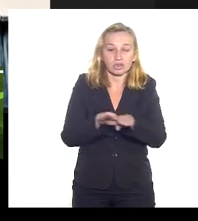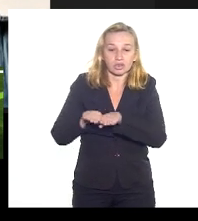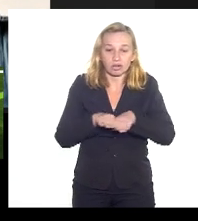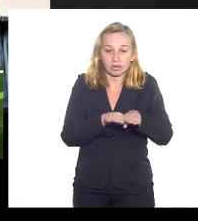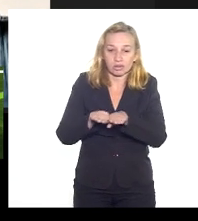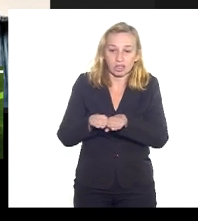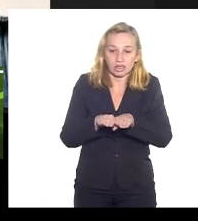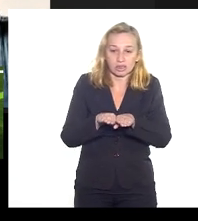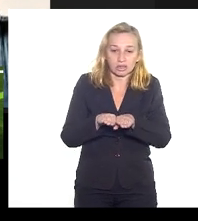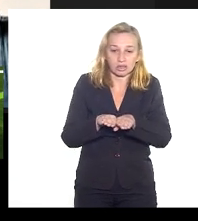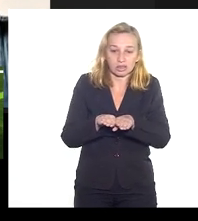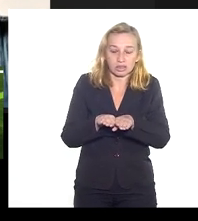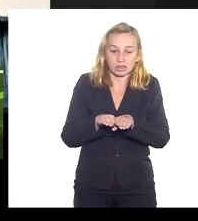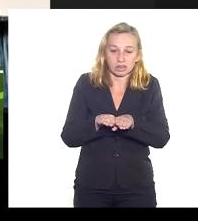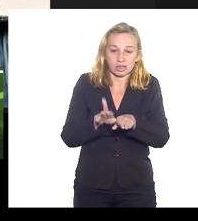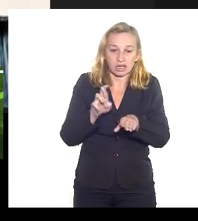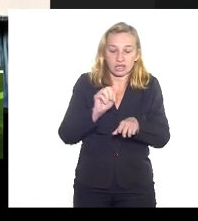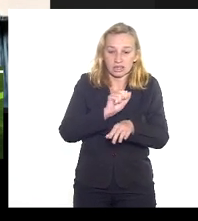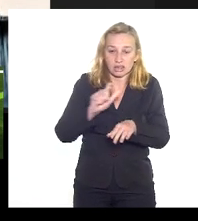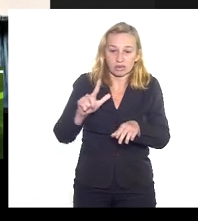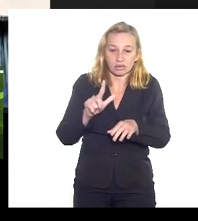Direitos Humanos do município de Campos.